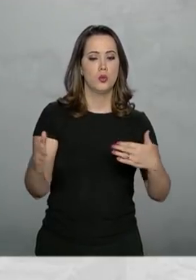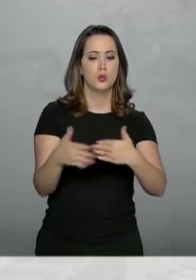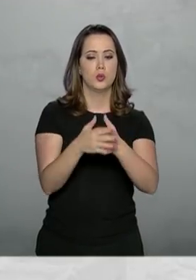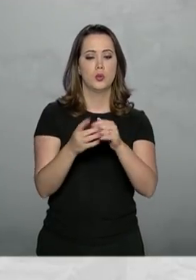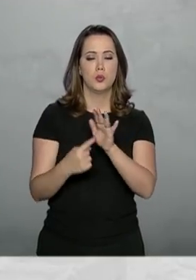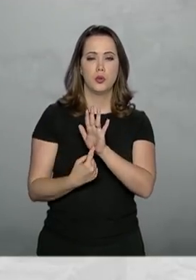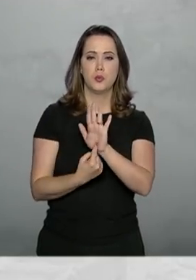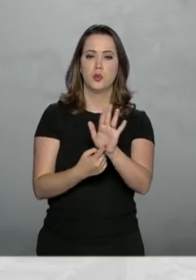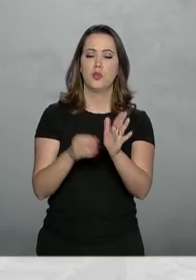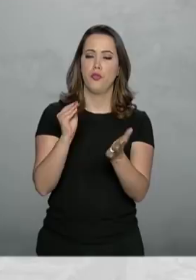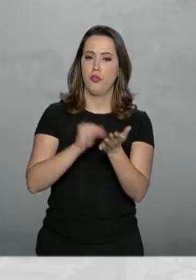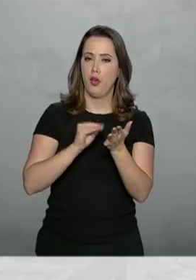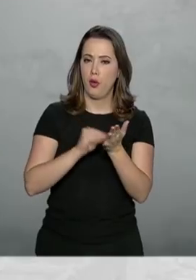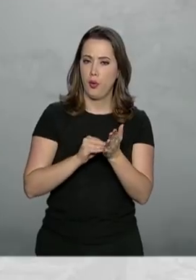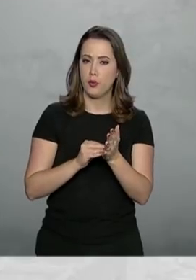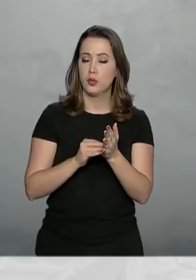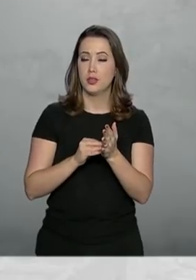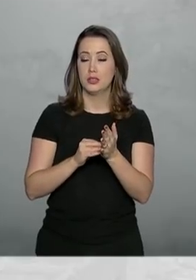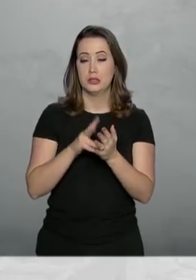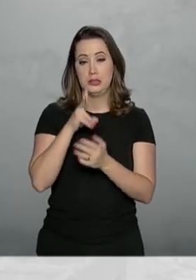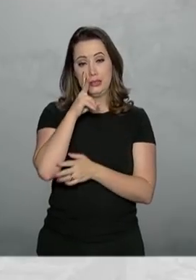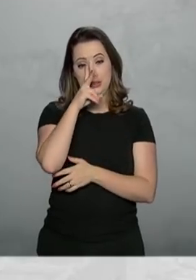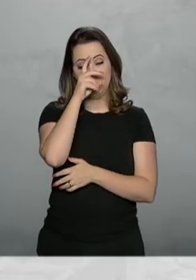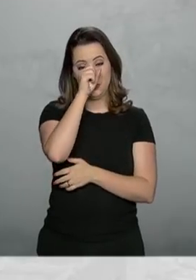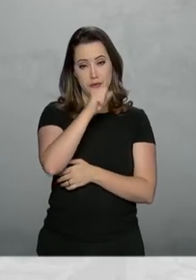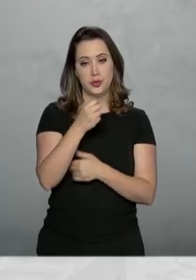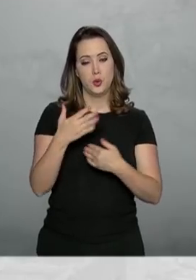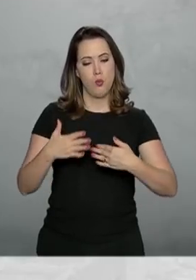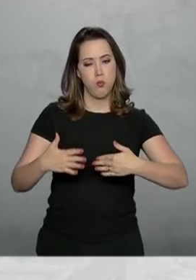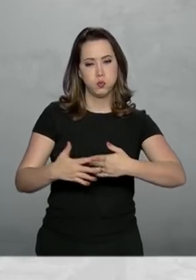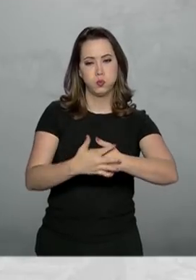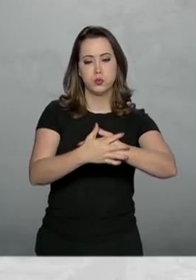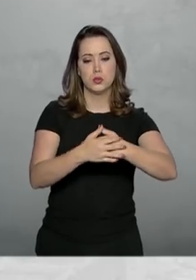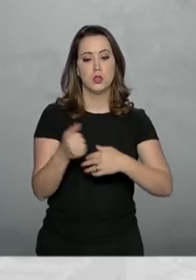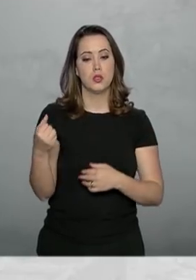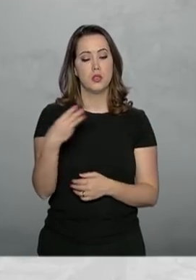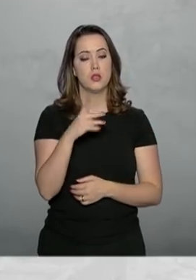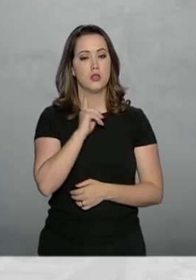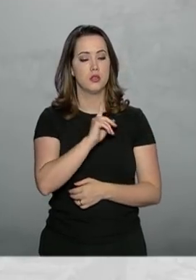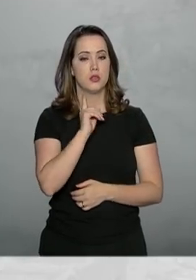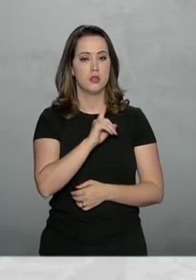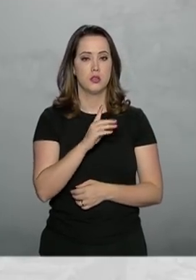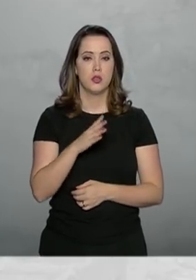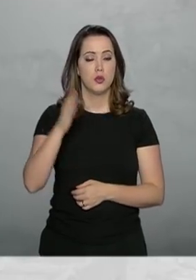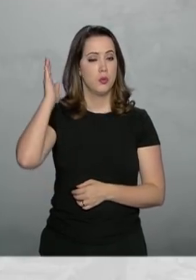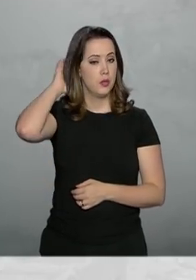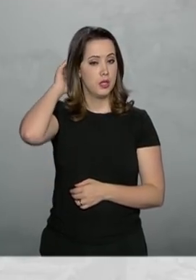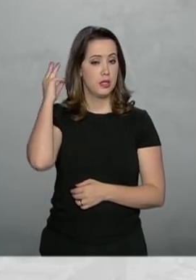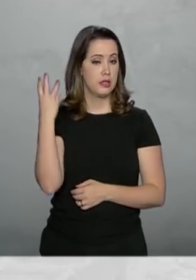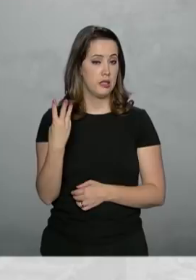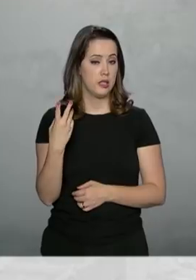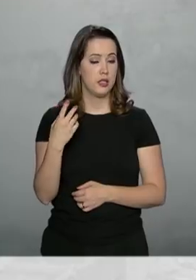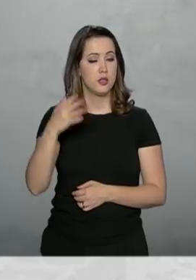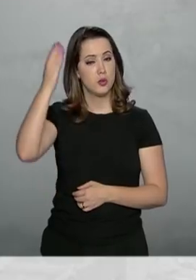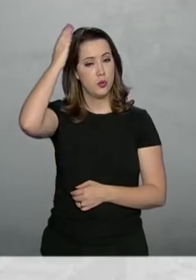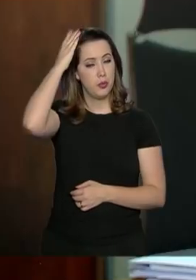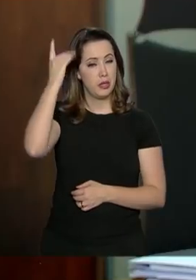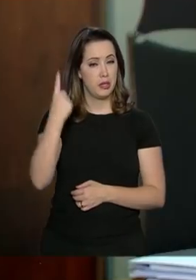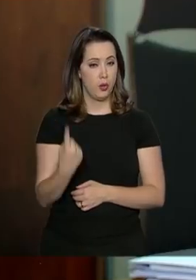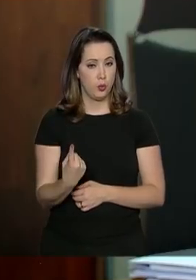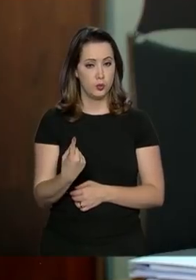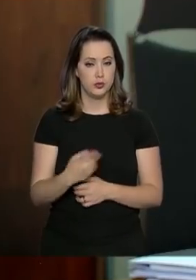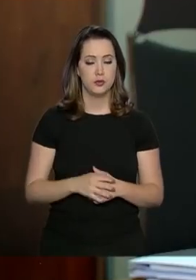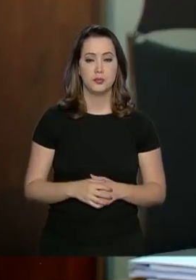apontaram falta de estabilidade, foram 13 em Minas Gerais, no Pará, 3 e no Paraná, 1.